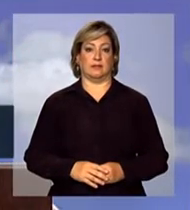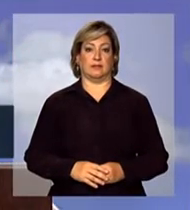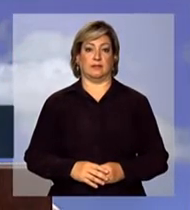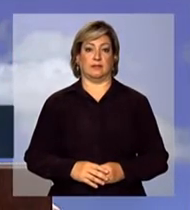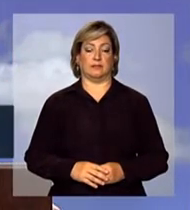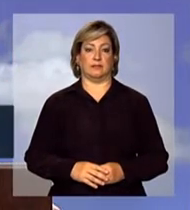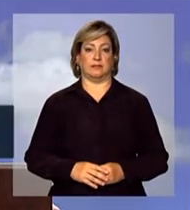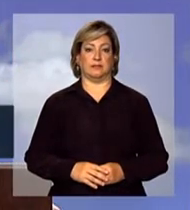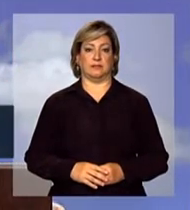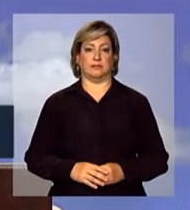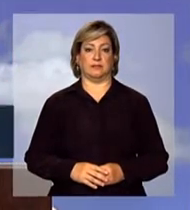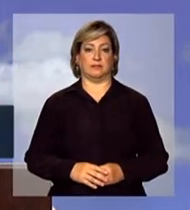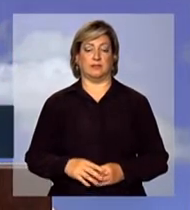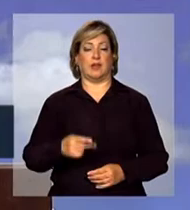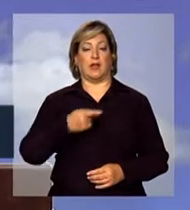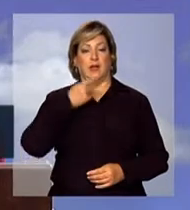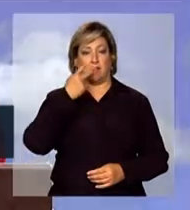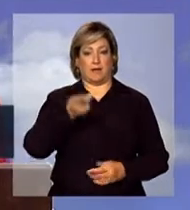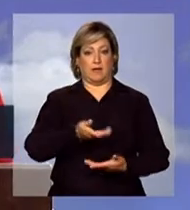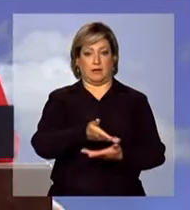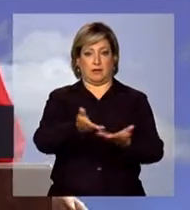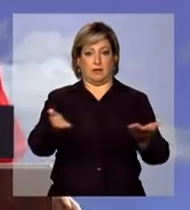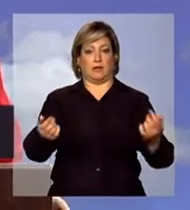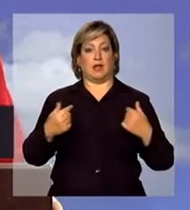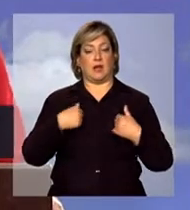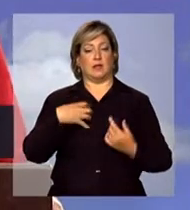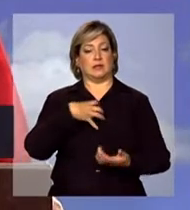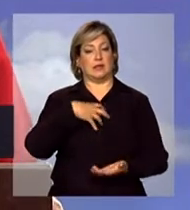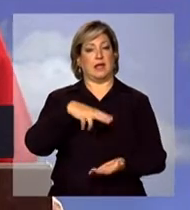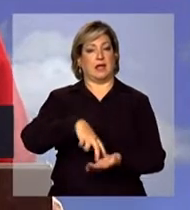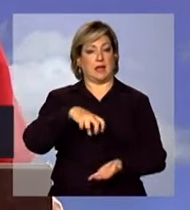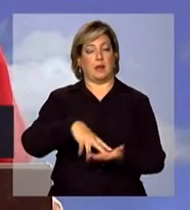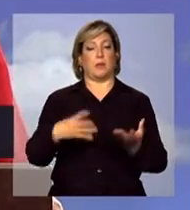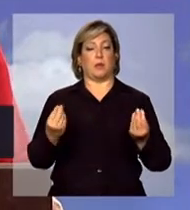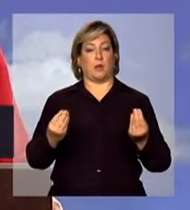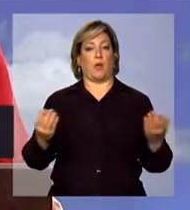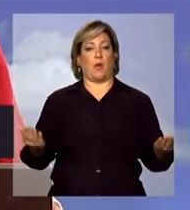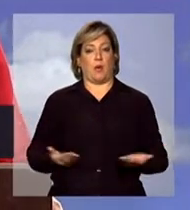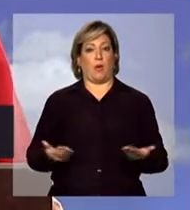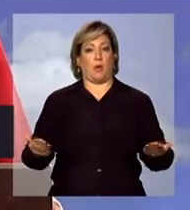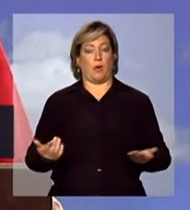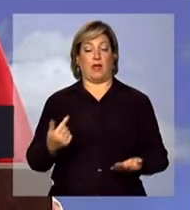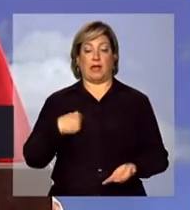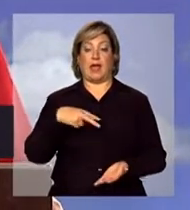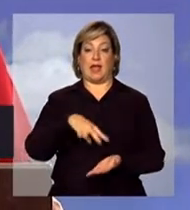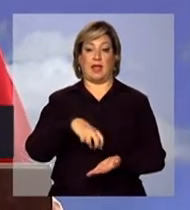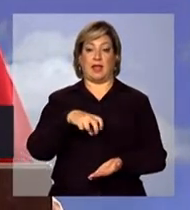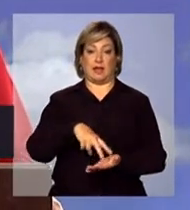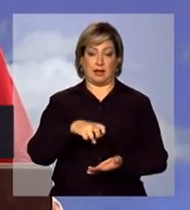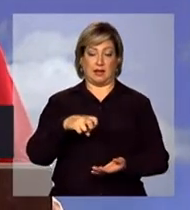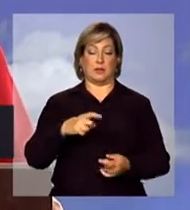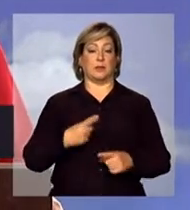Queria dizer a vocês que eu me alegro muito hoje. Me alegro porque